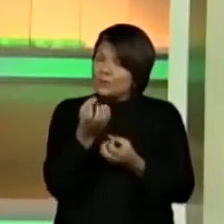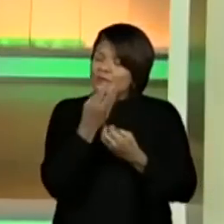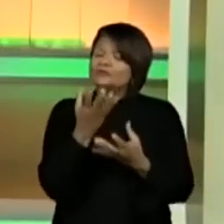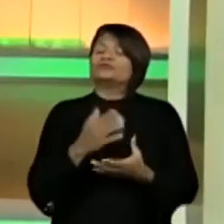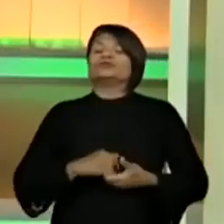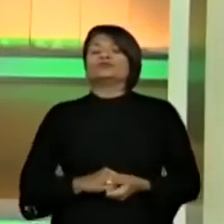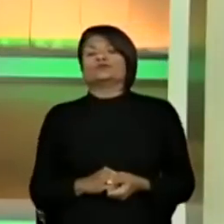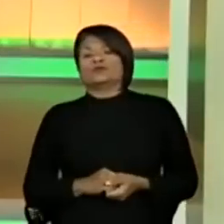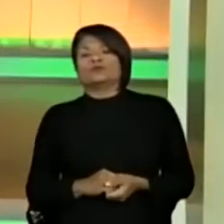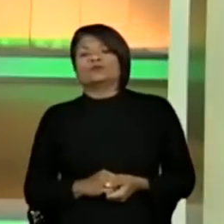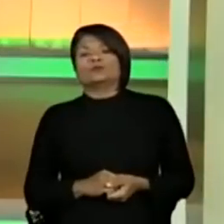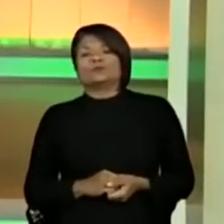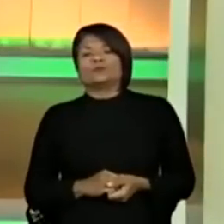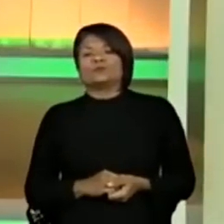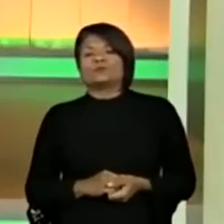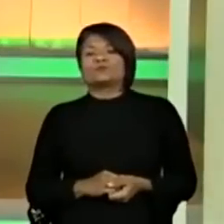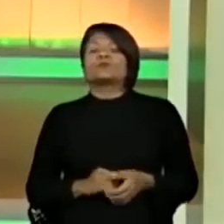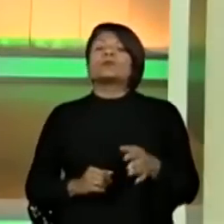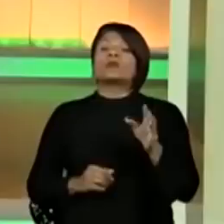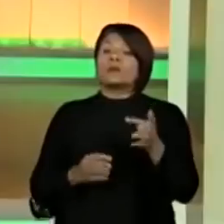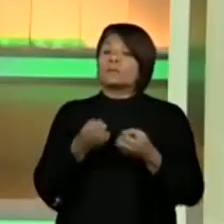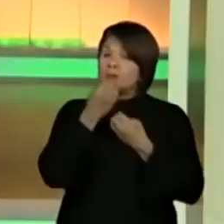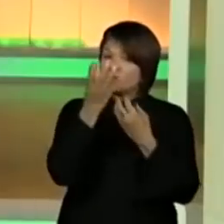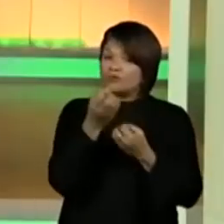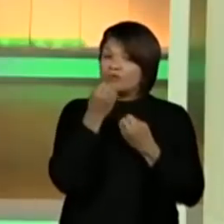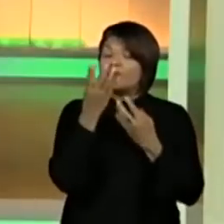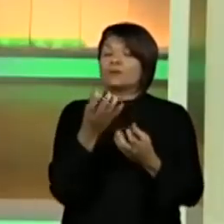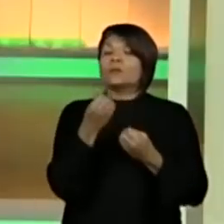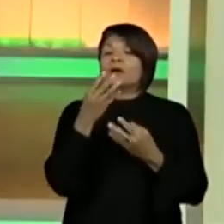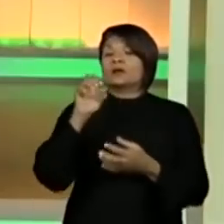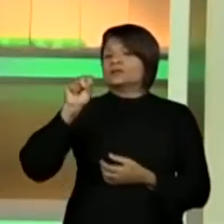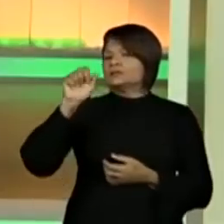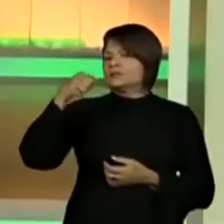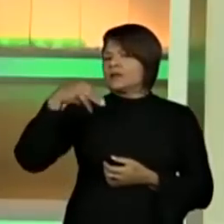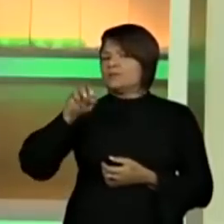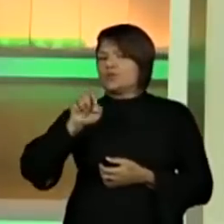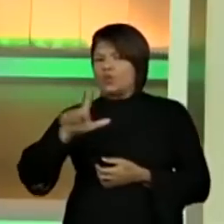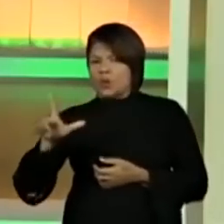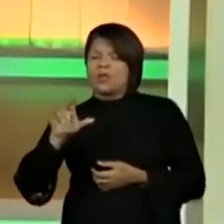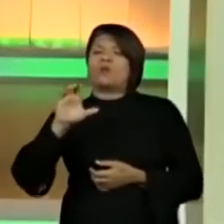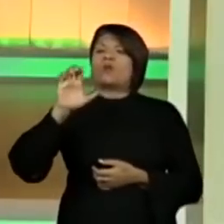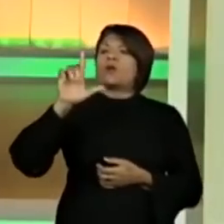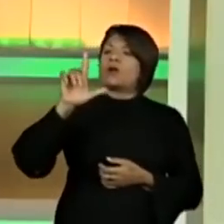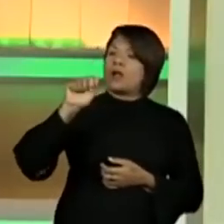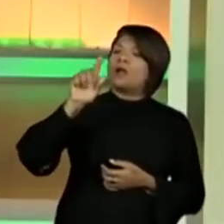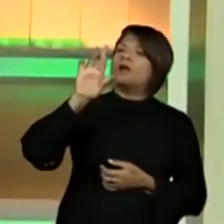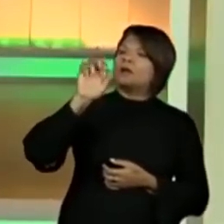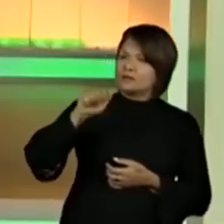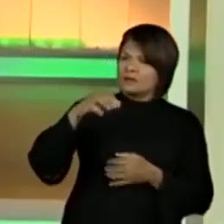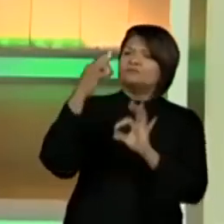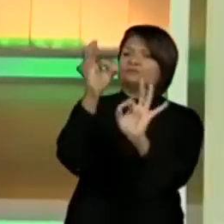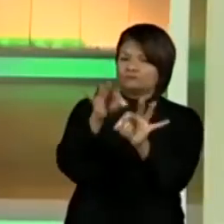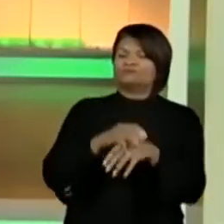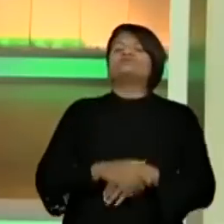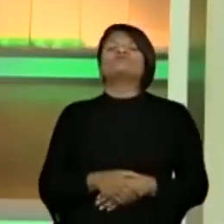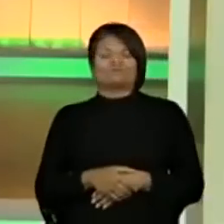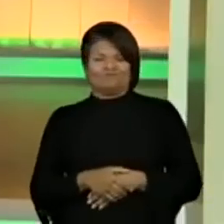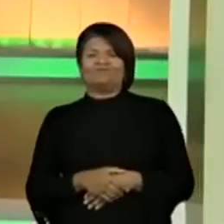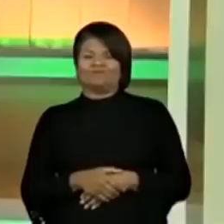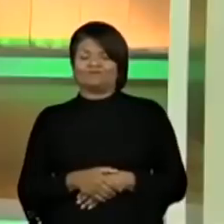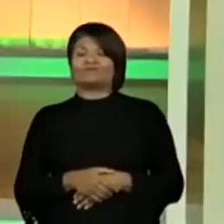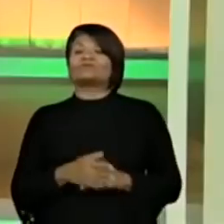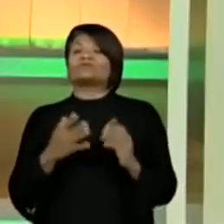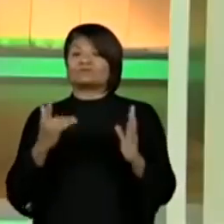bem. Vamos lá. Para informar. Samuel. Clara. Isso mesmo. Ele é um texto que